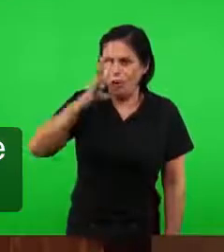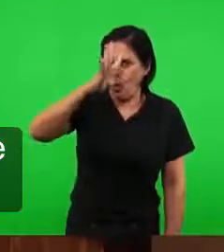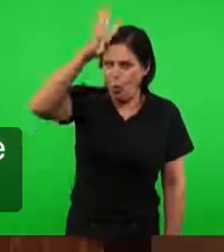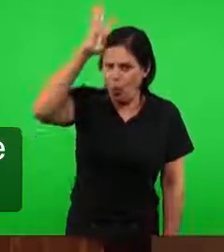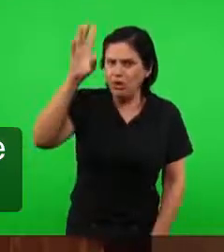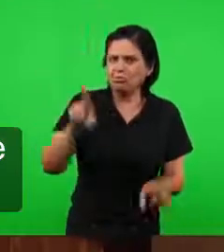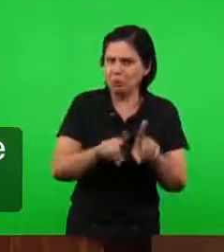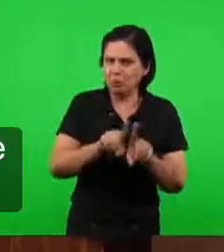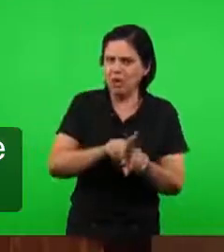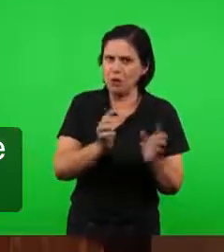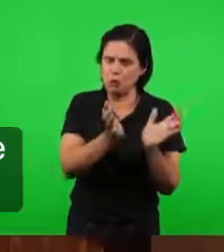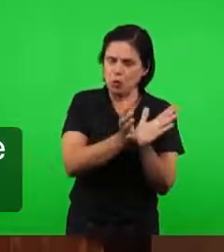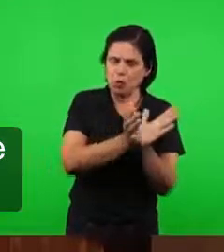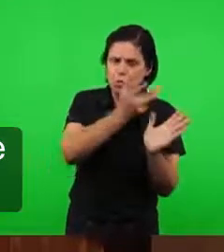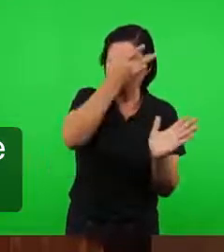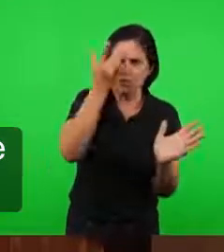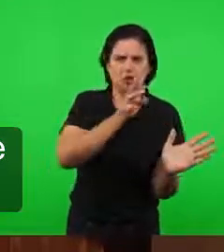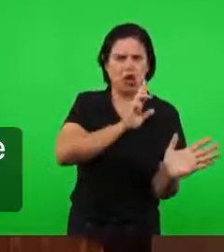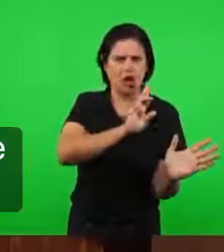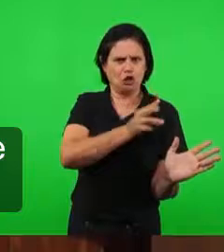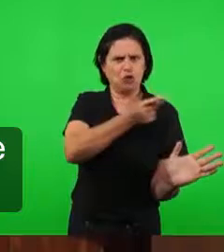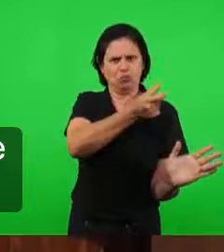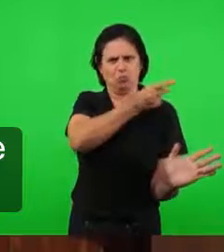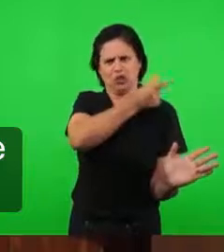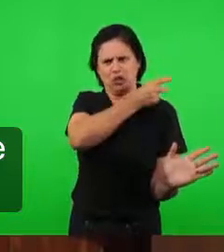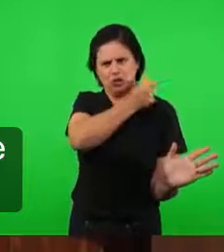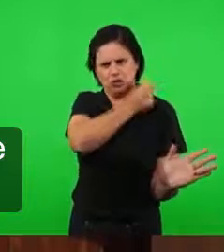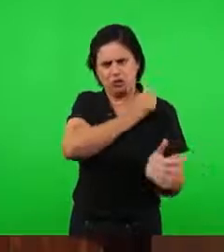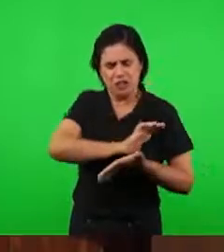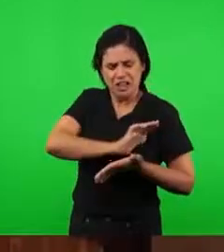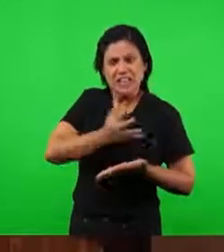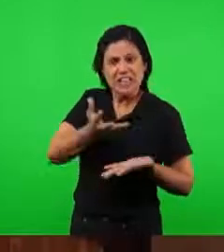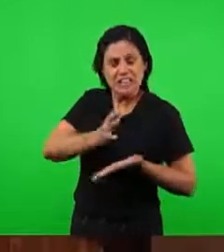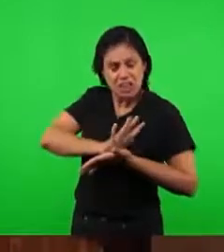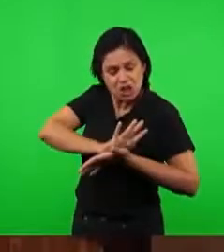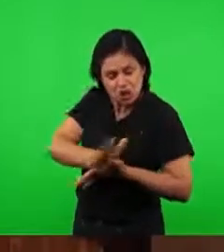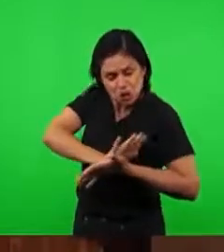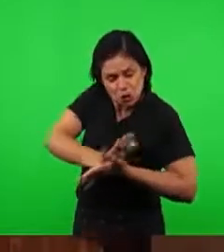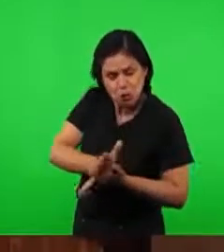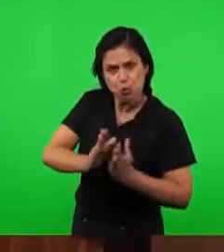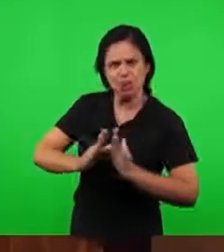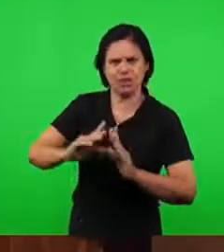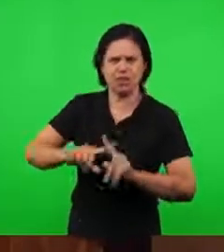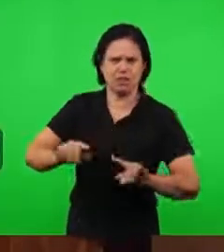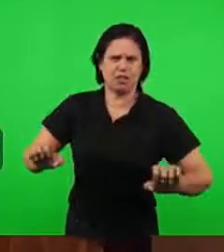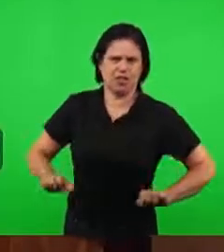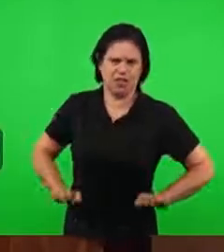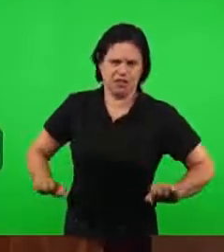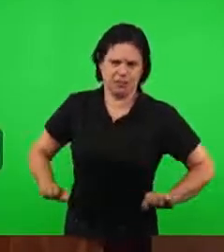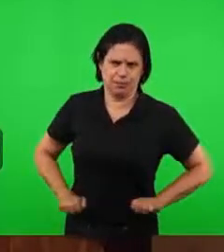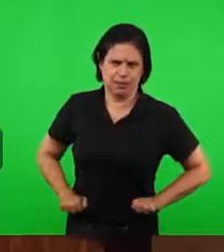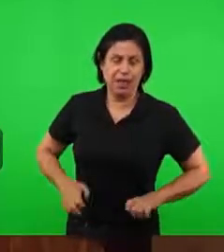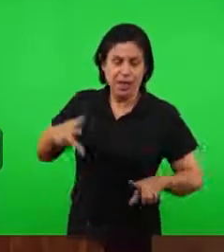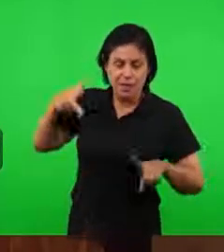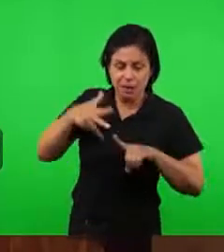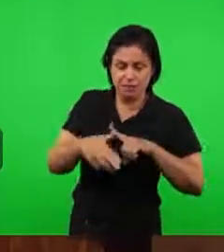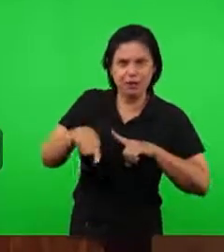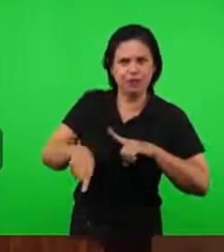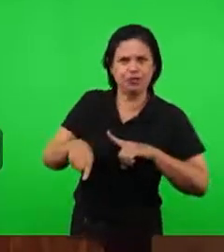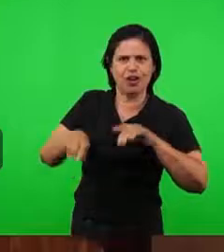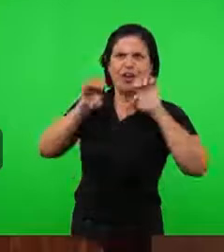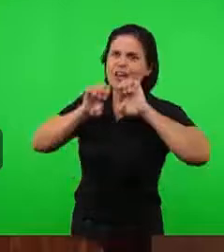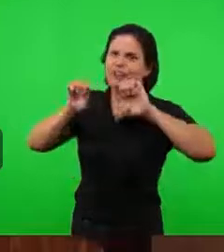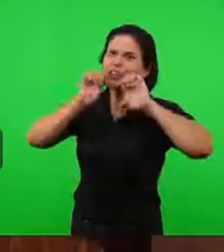antigos, para que a igreja não cumprisse a sua grande missão, que era de dar